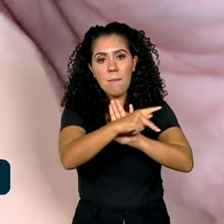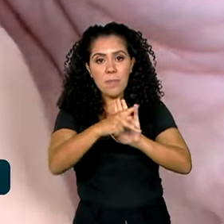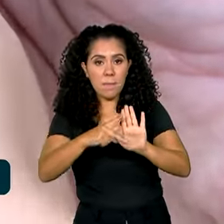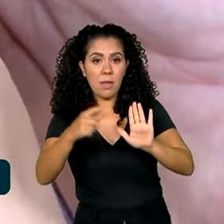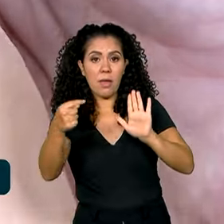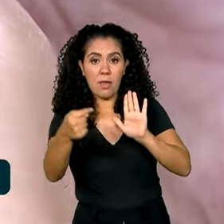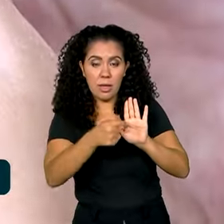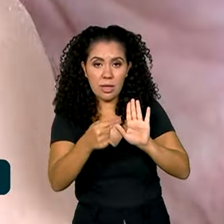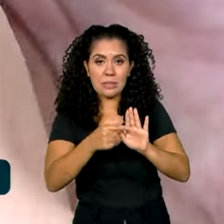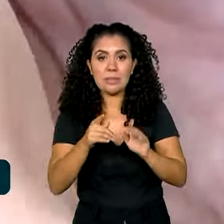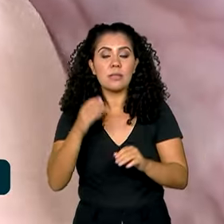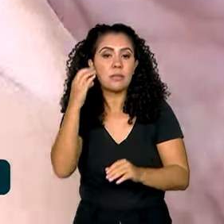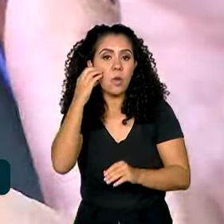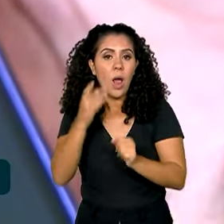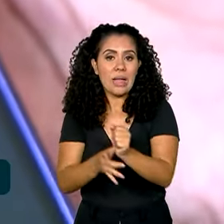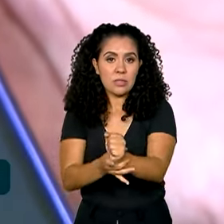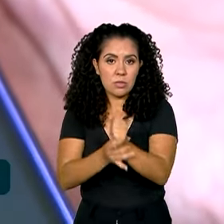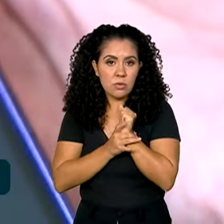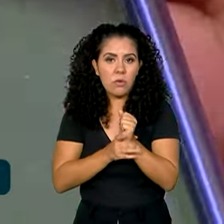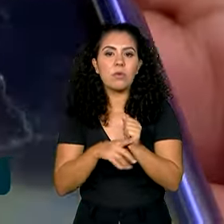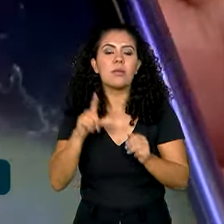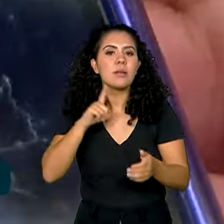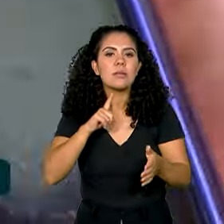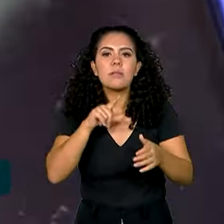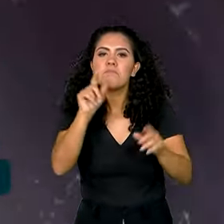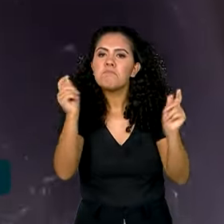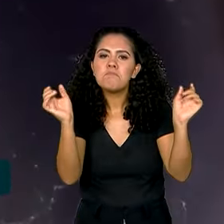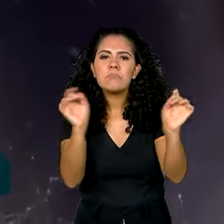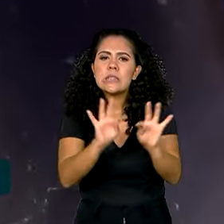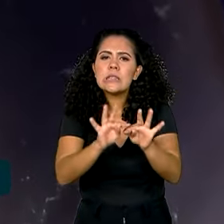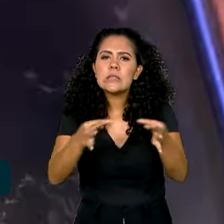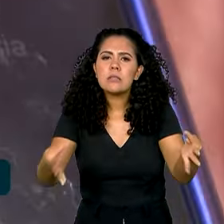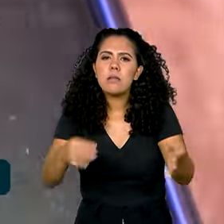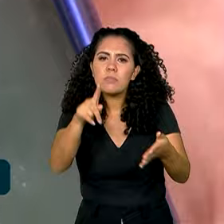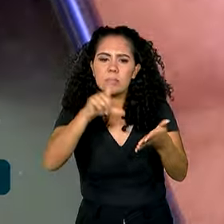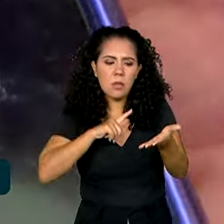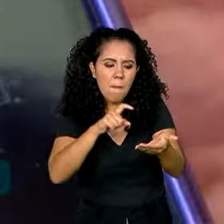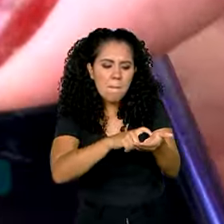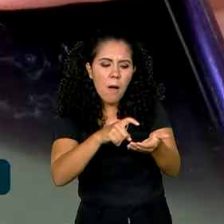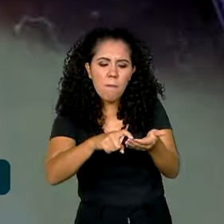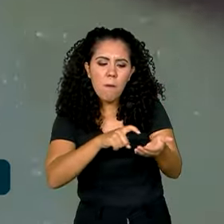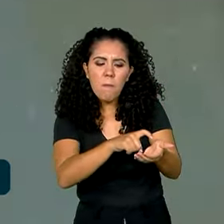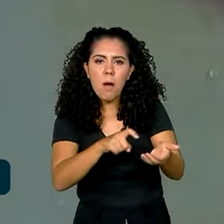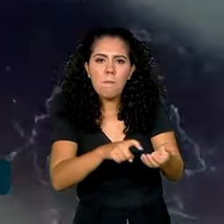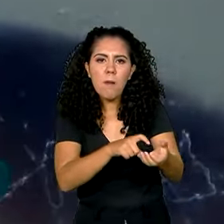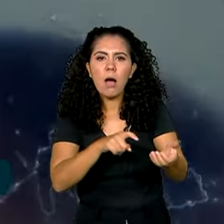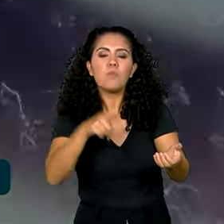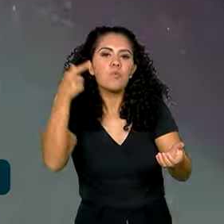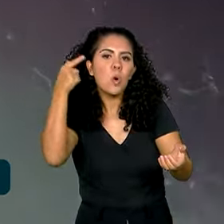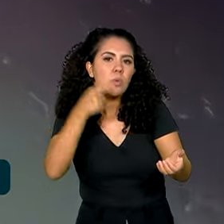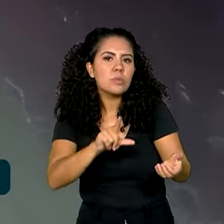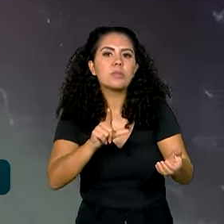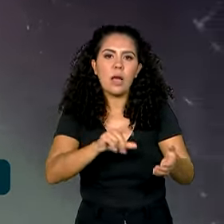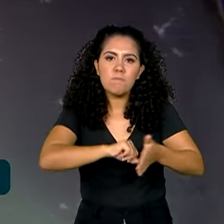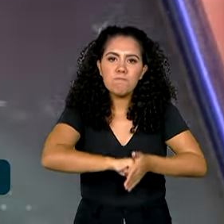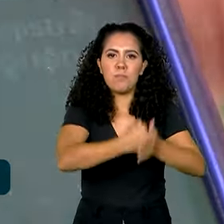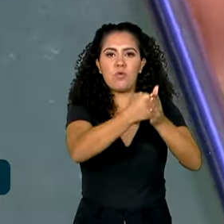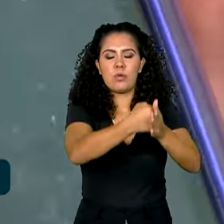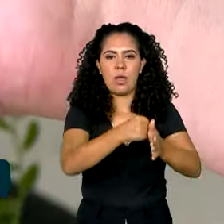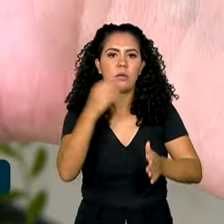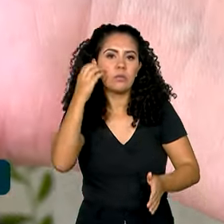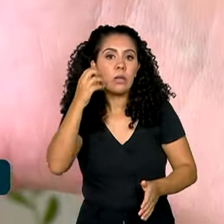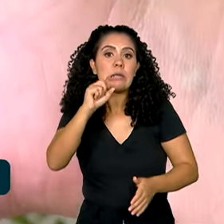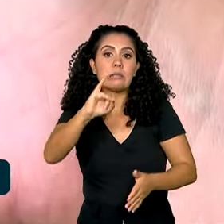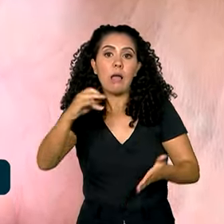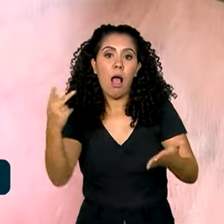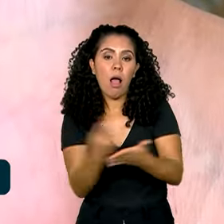A ferramenta permite que em poucos cliques o usuário consiga bloquear o aparelho em caso de perda, roubo ou furto.